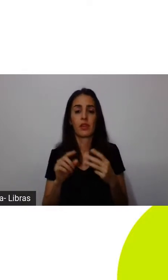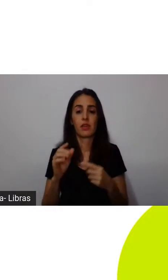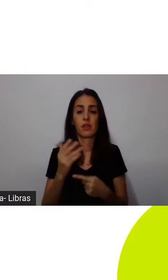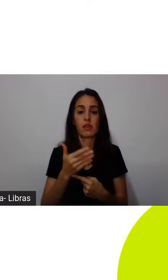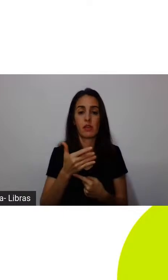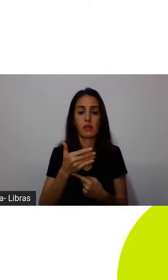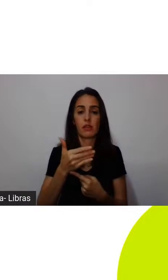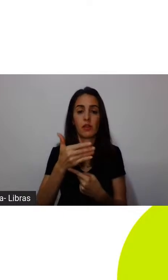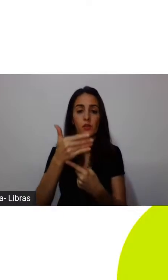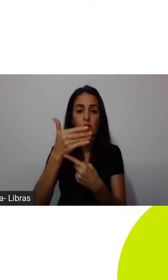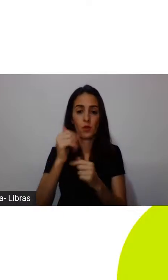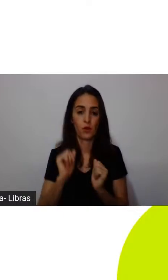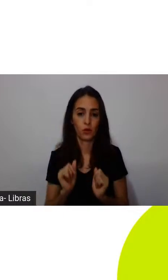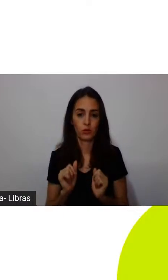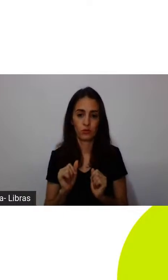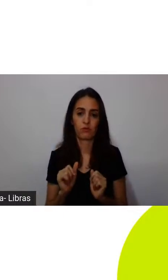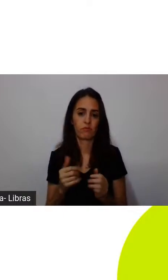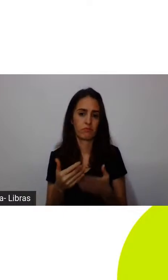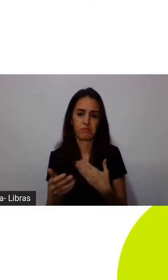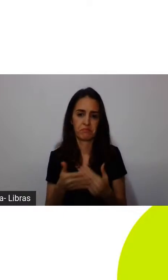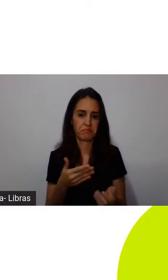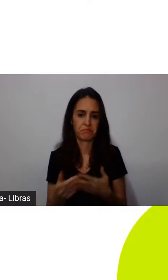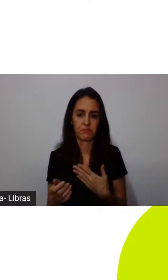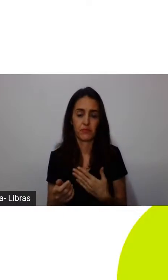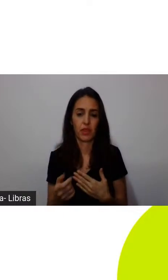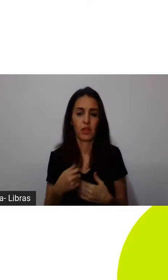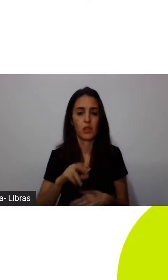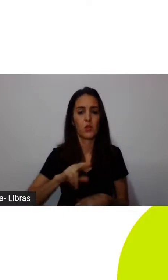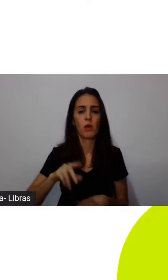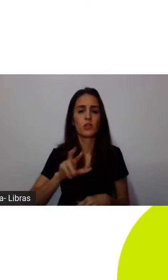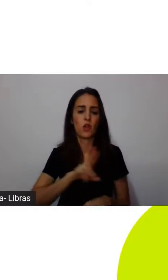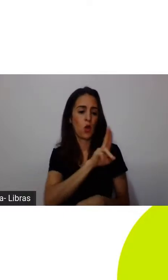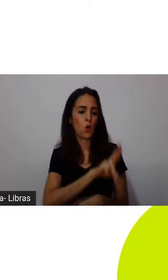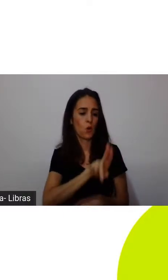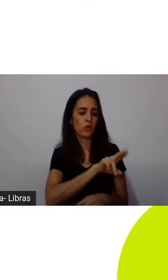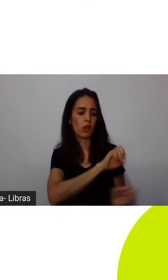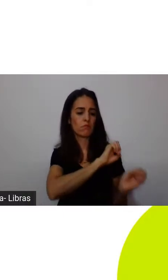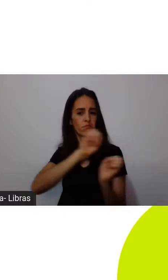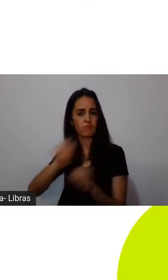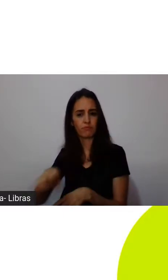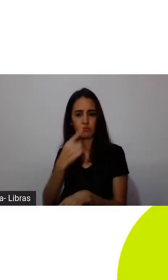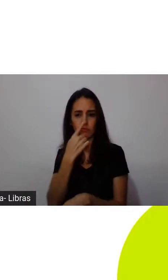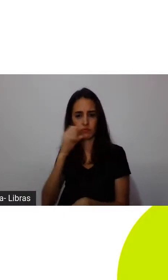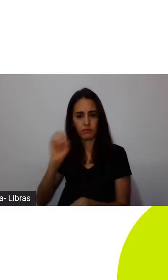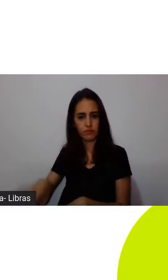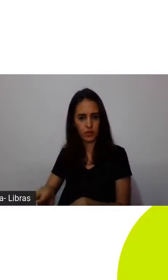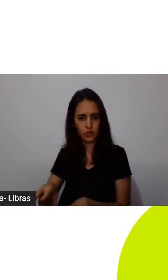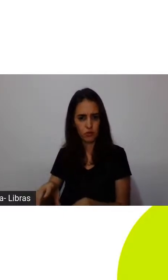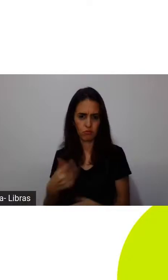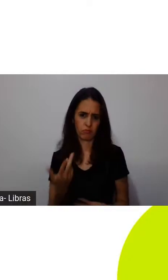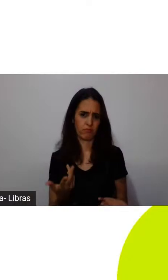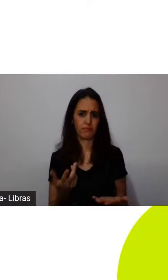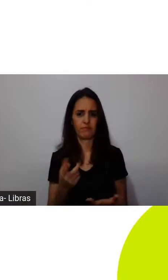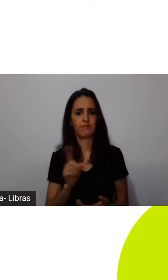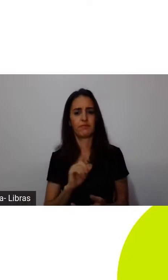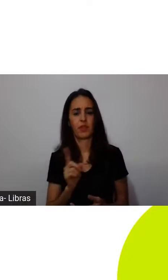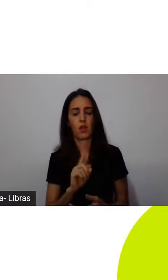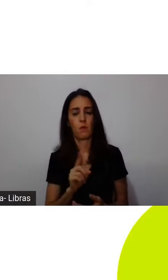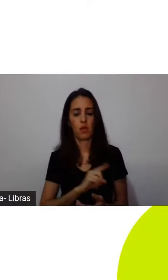sistema linear em que a gente jogue fora as coisas, os objetos, por exemplo, quando a gente termina o uso, para um